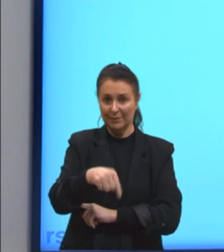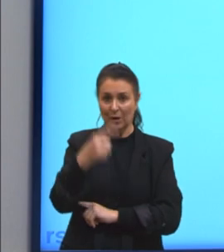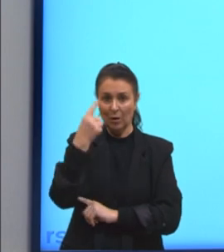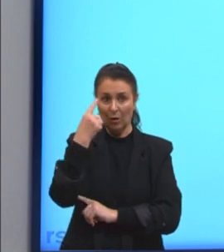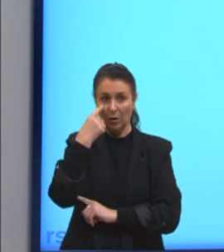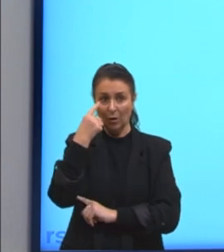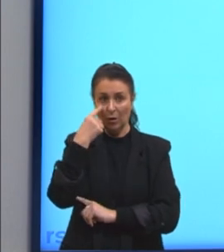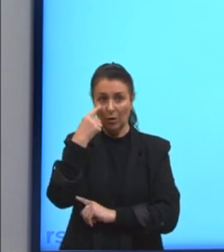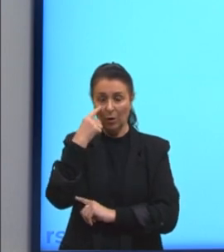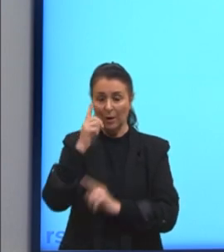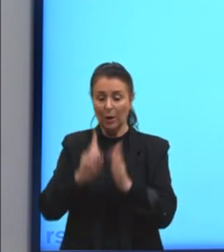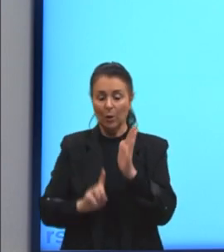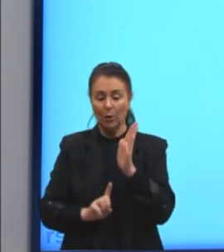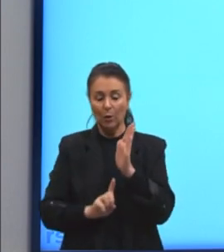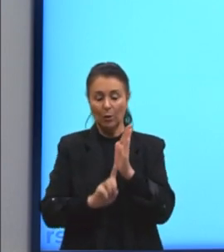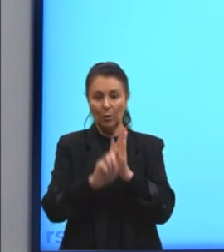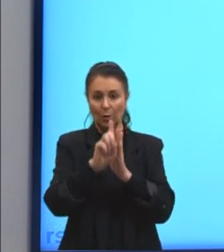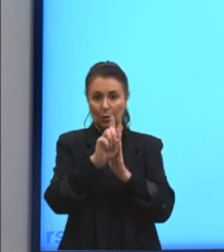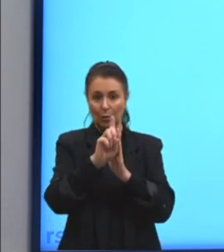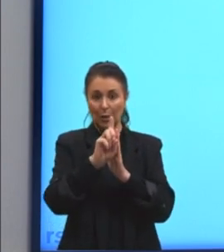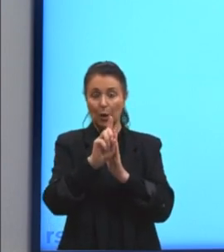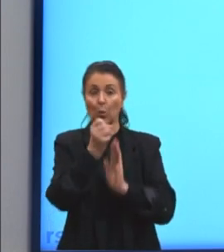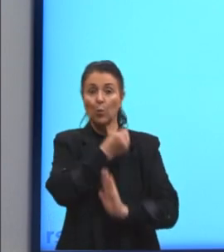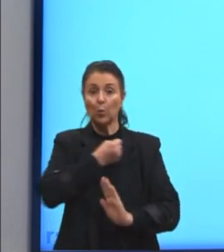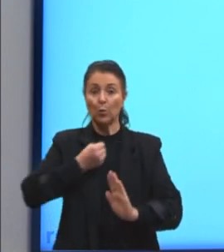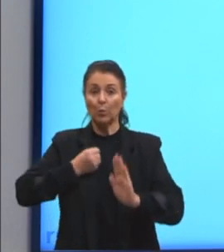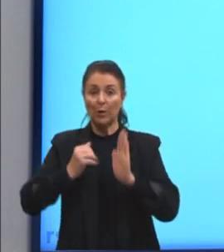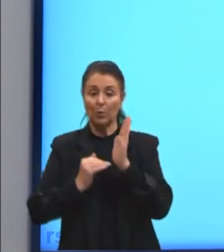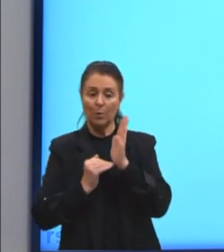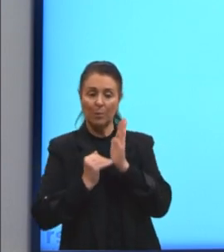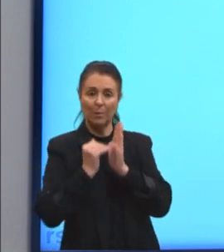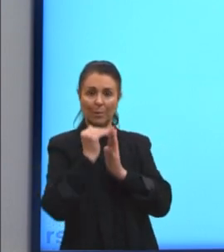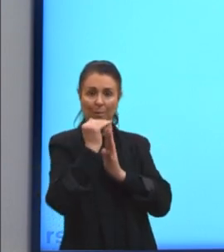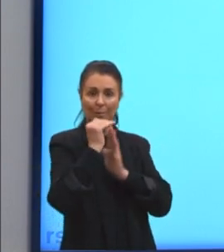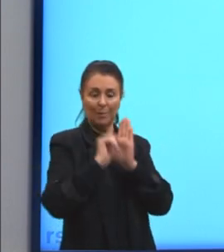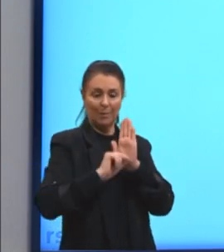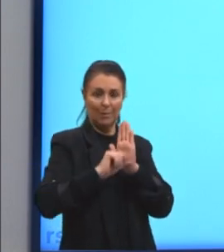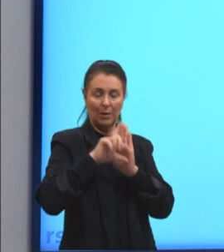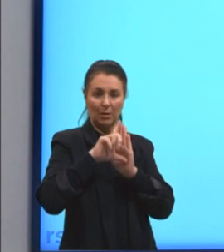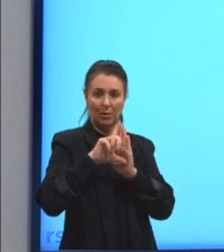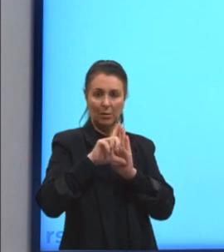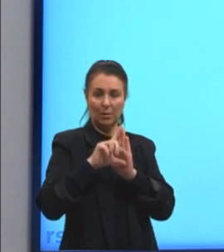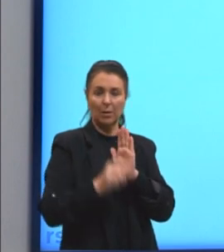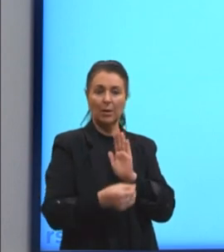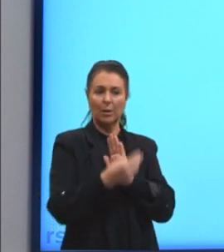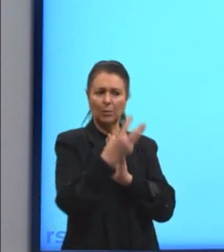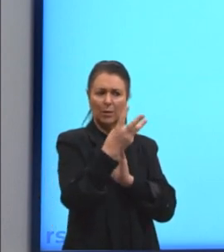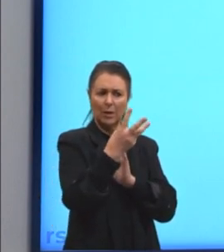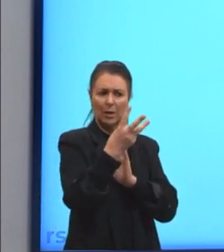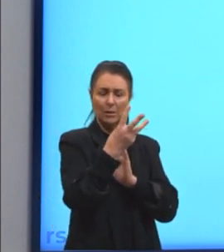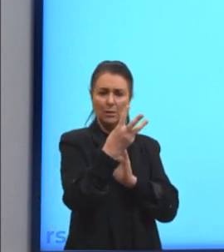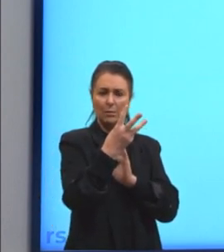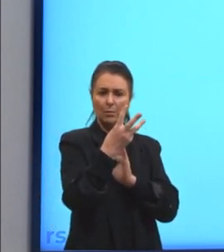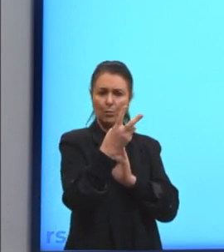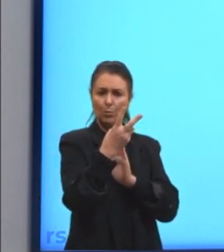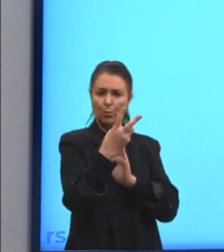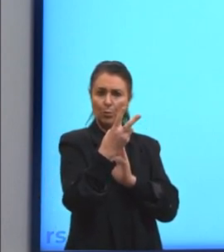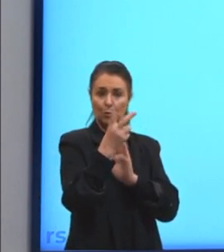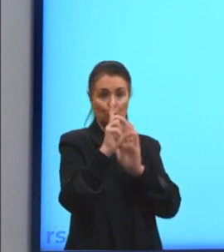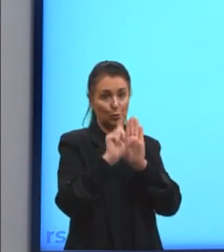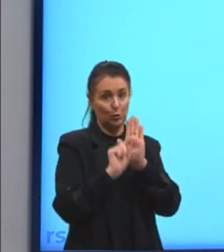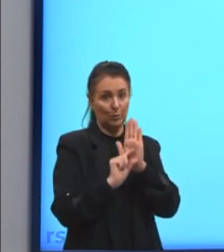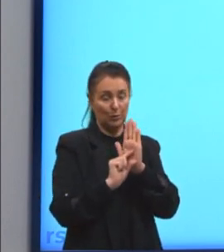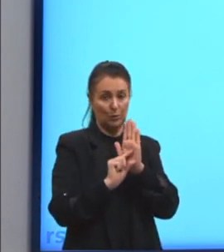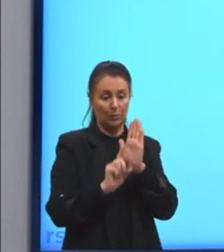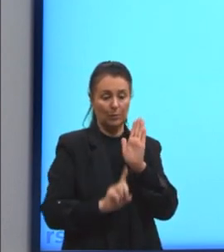lado do maior número. Então, eu tinha três pessoas, caiu para duas pessoas. Coloquei a flechinha